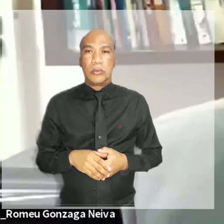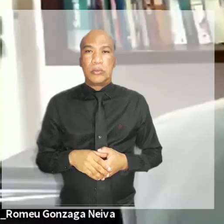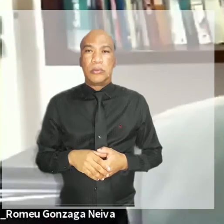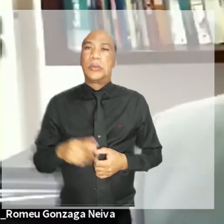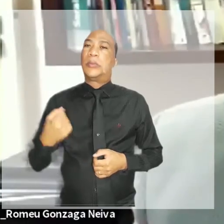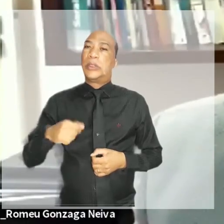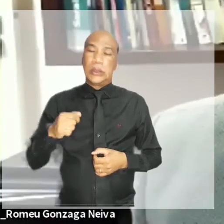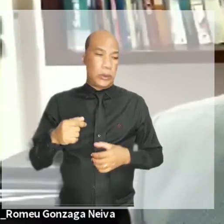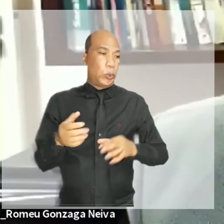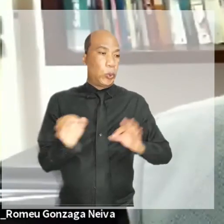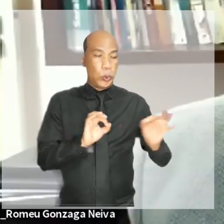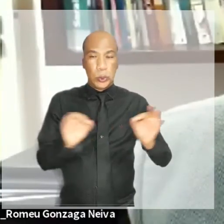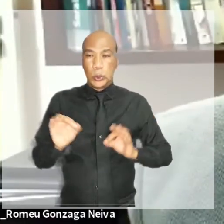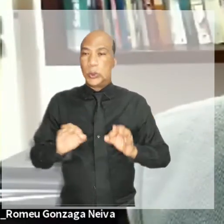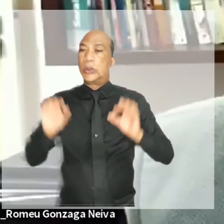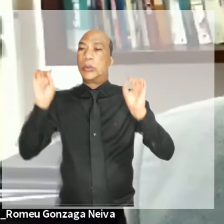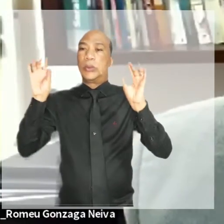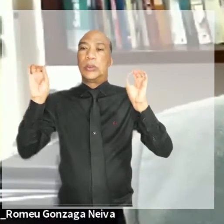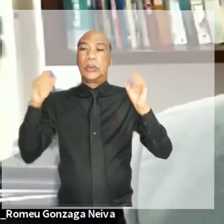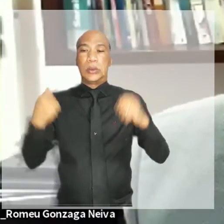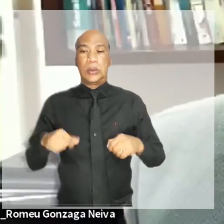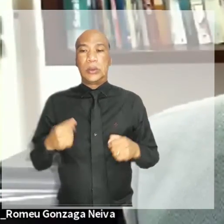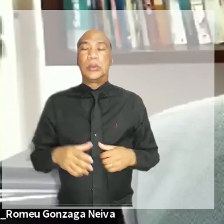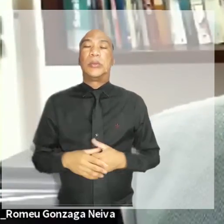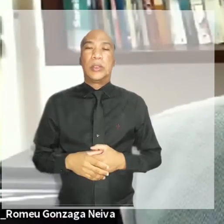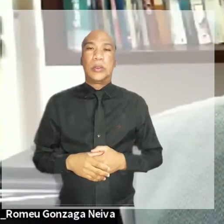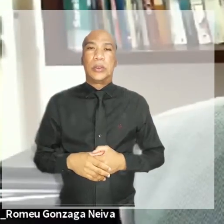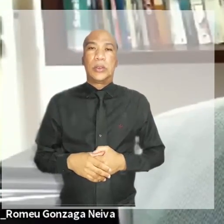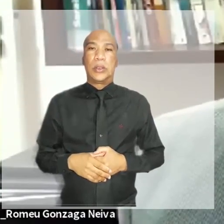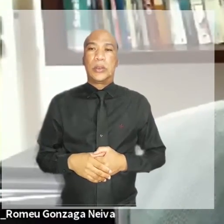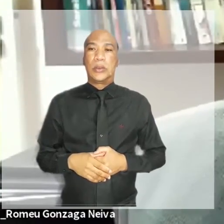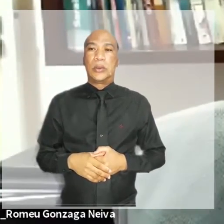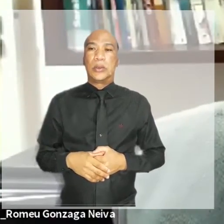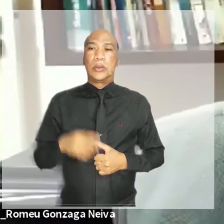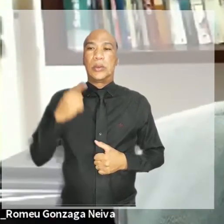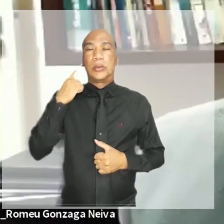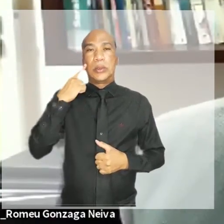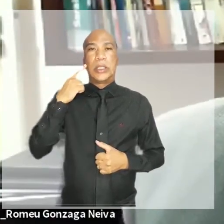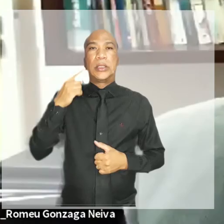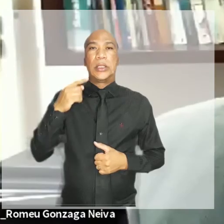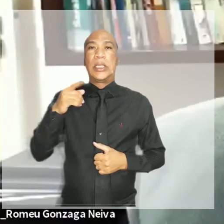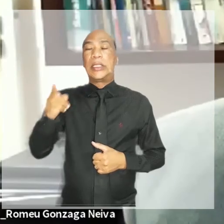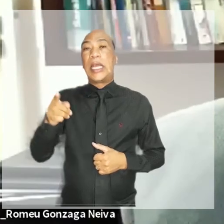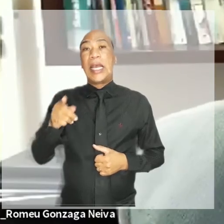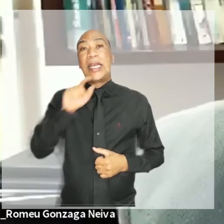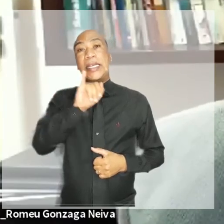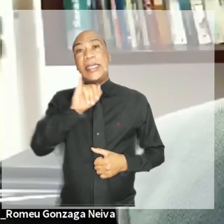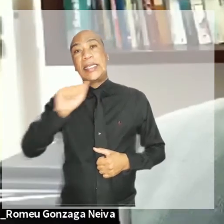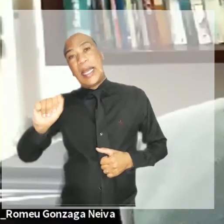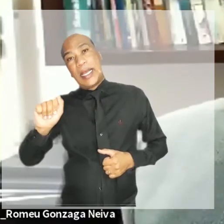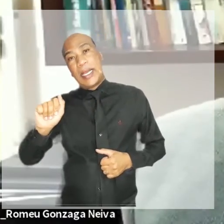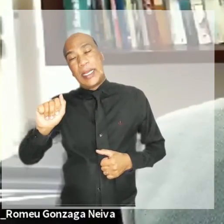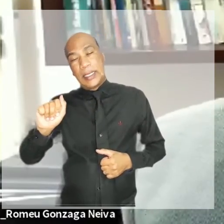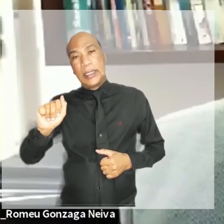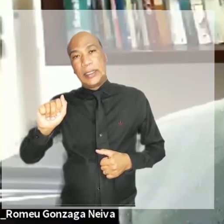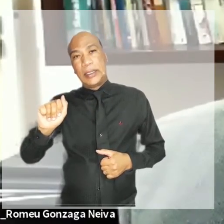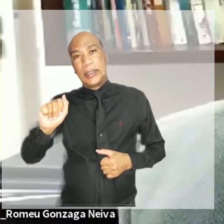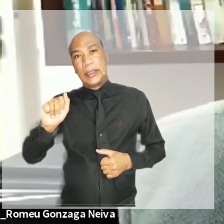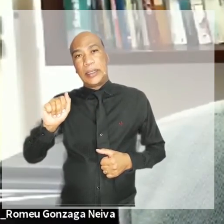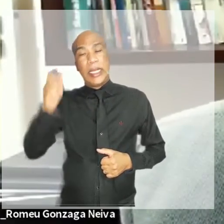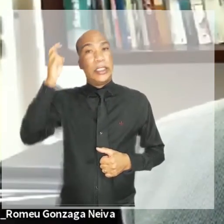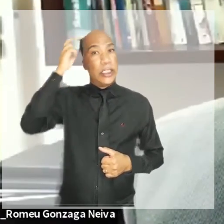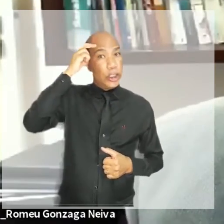avizinham da inteligência artificial usando a